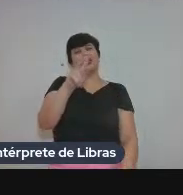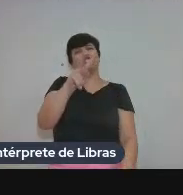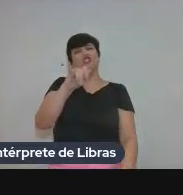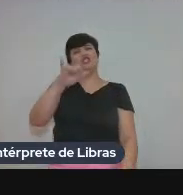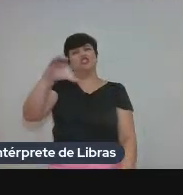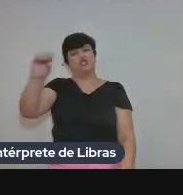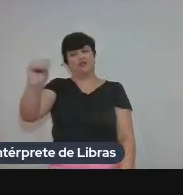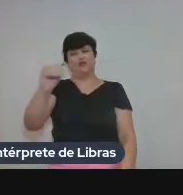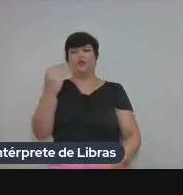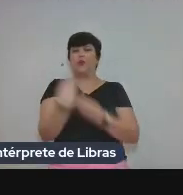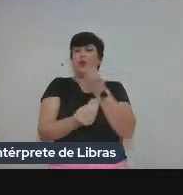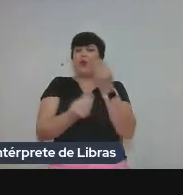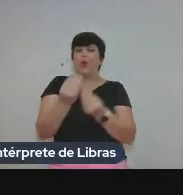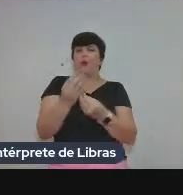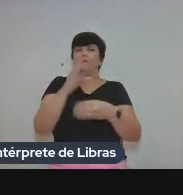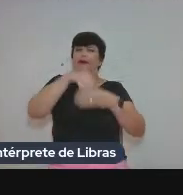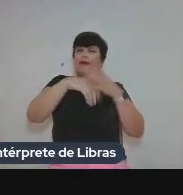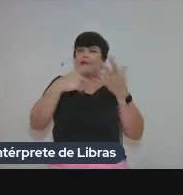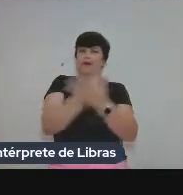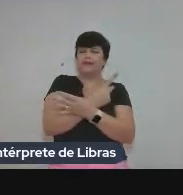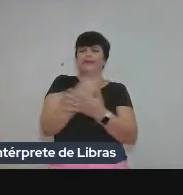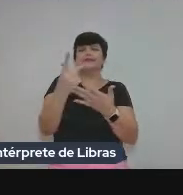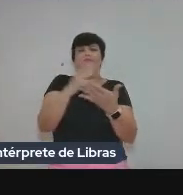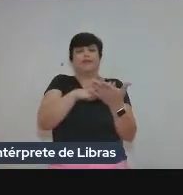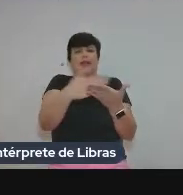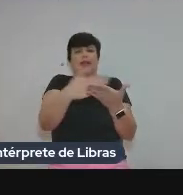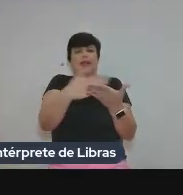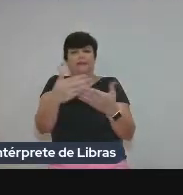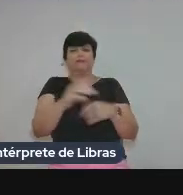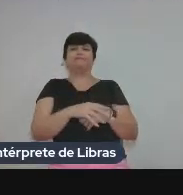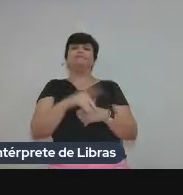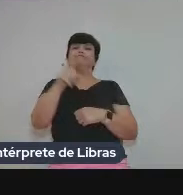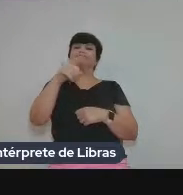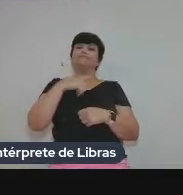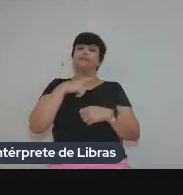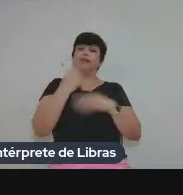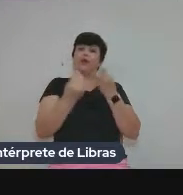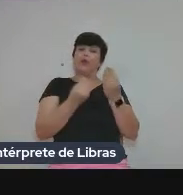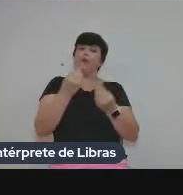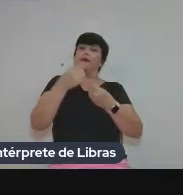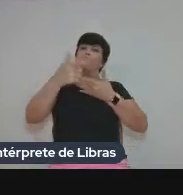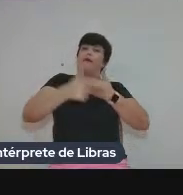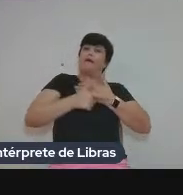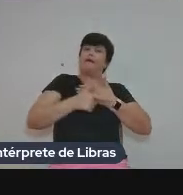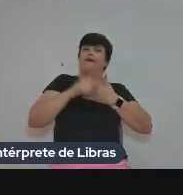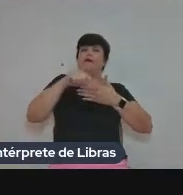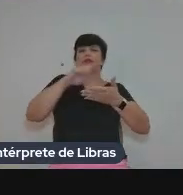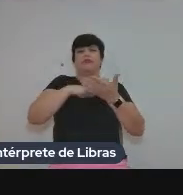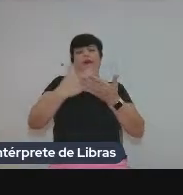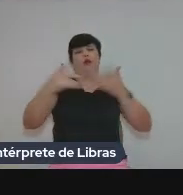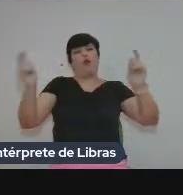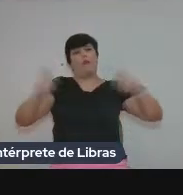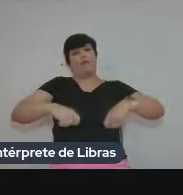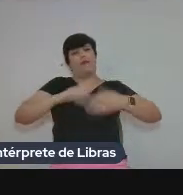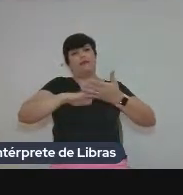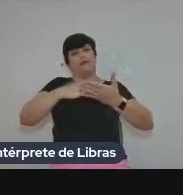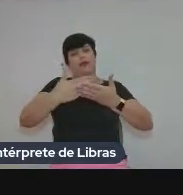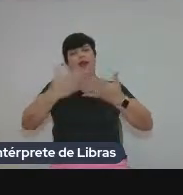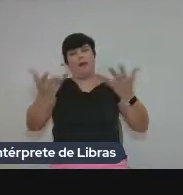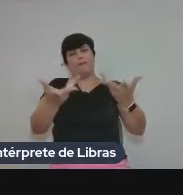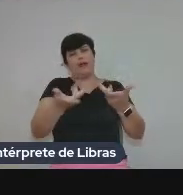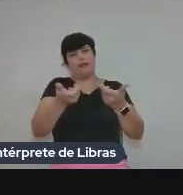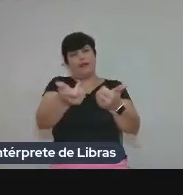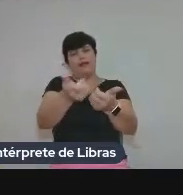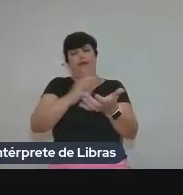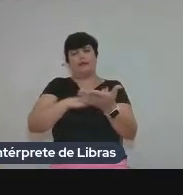ocorrem com o genitivo de intérprete? Aí, tem o papel do intérprete, a competência do intérprete, a habilidade